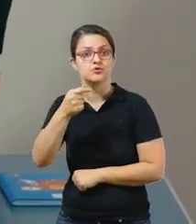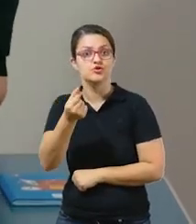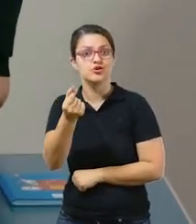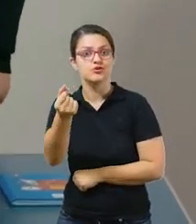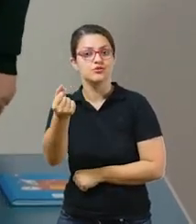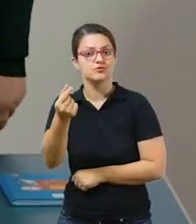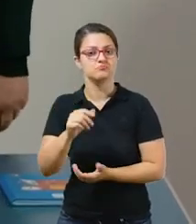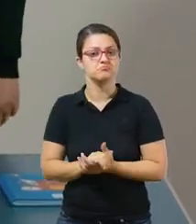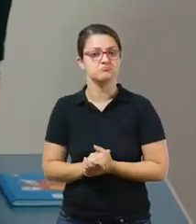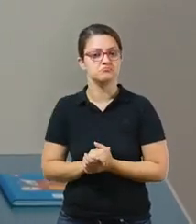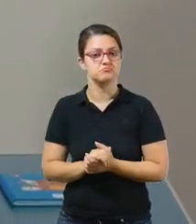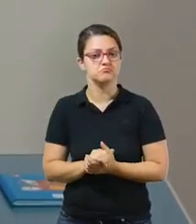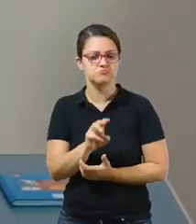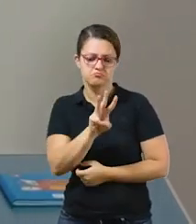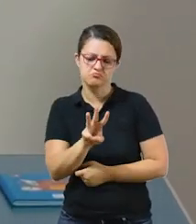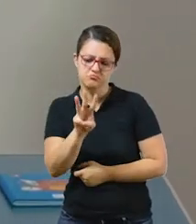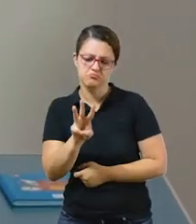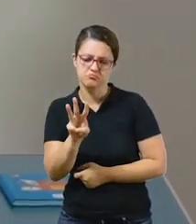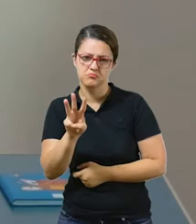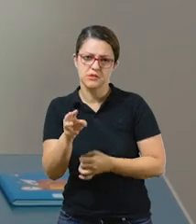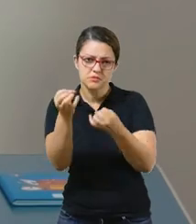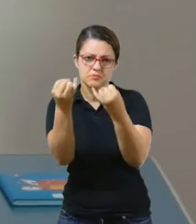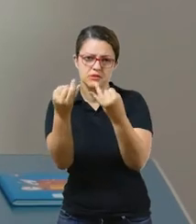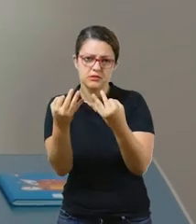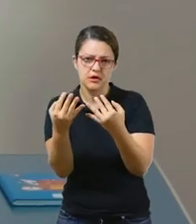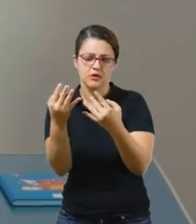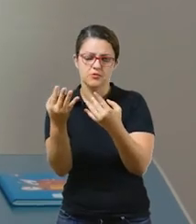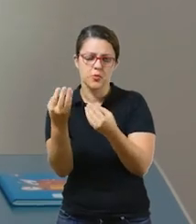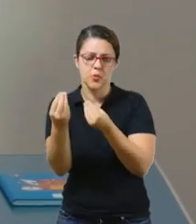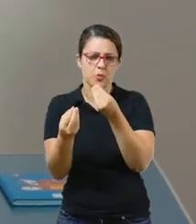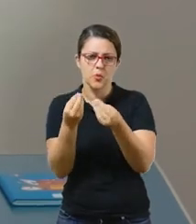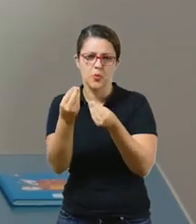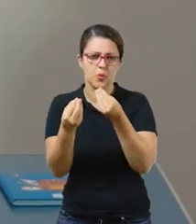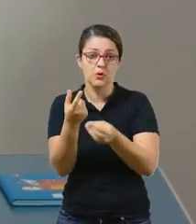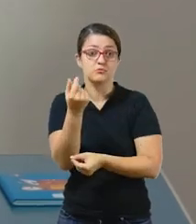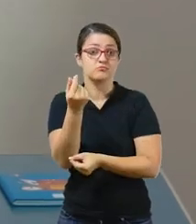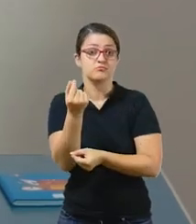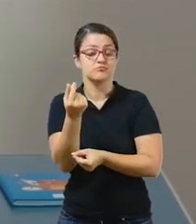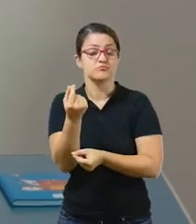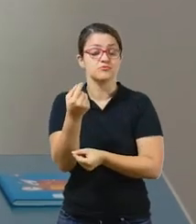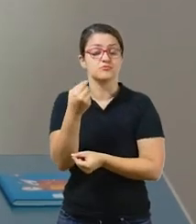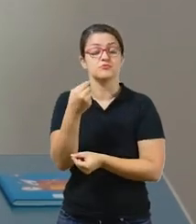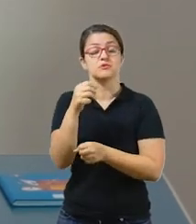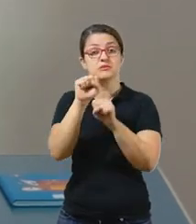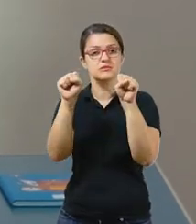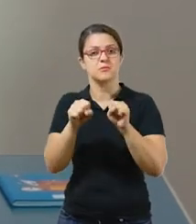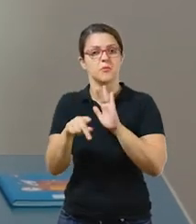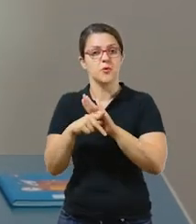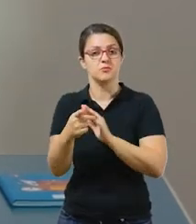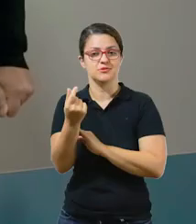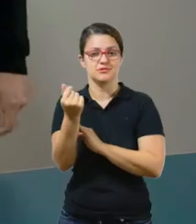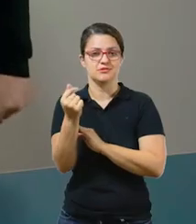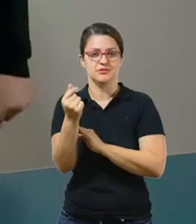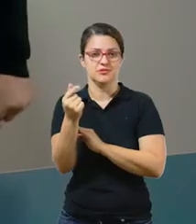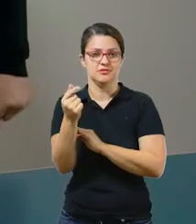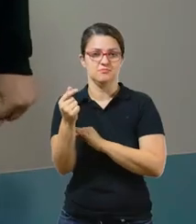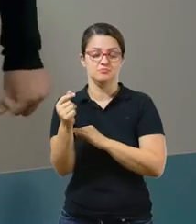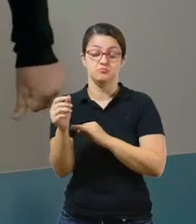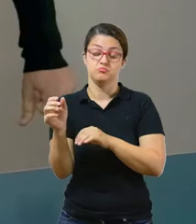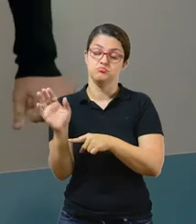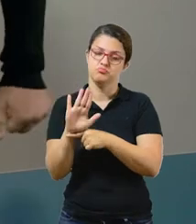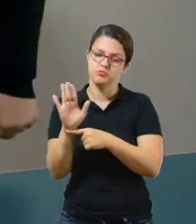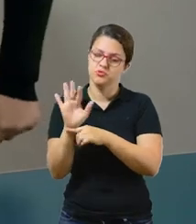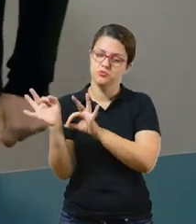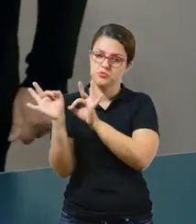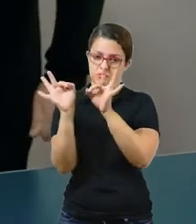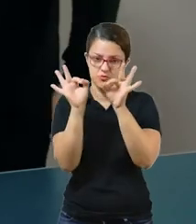esse link aqui que conta um pouco sobre como funciona o sistema monetário. Você pode assistir e para você ter uma noção do